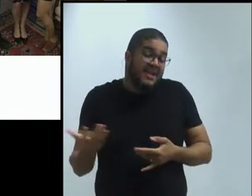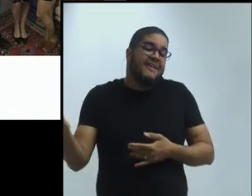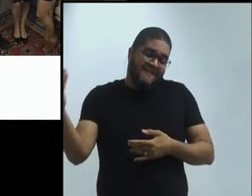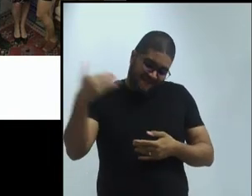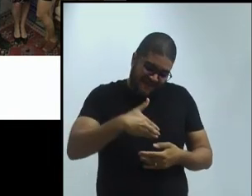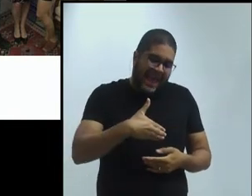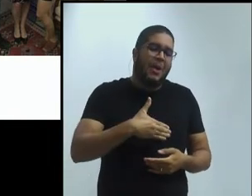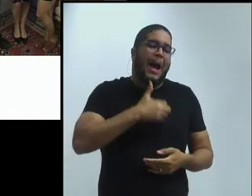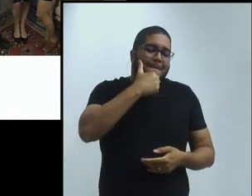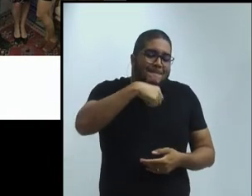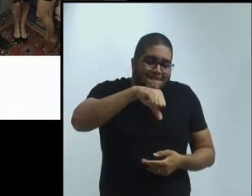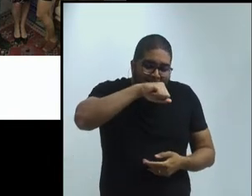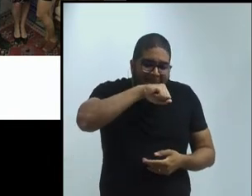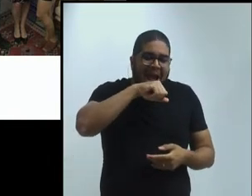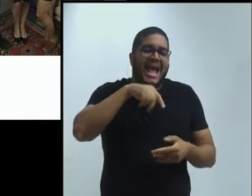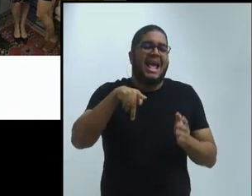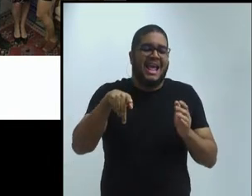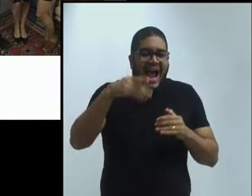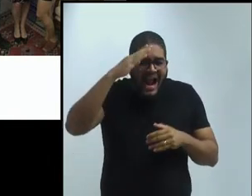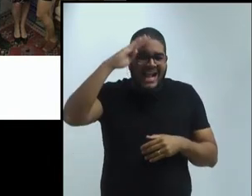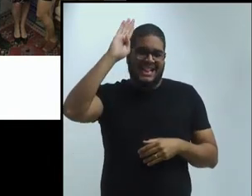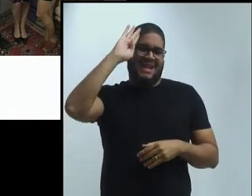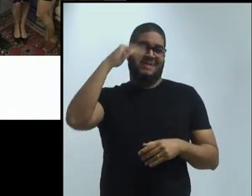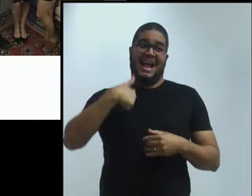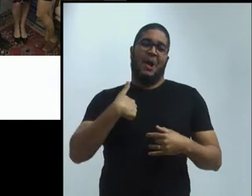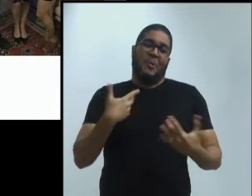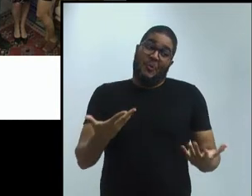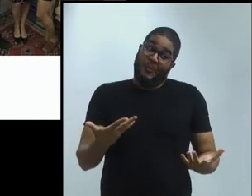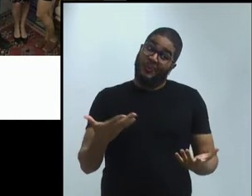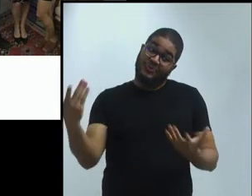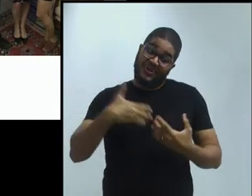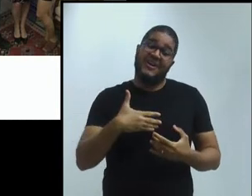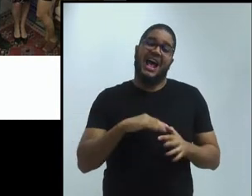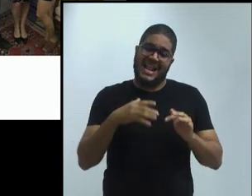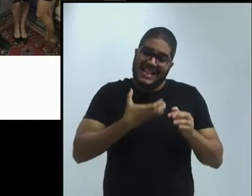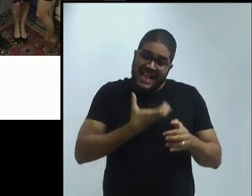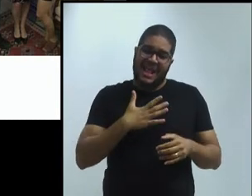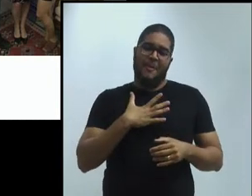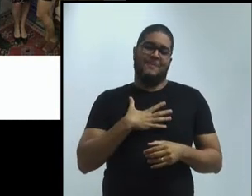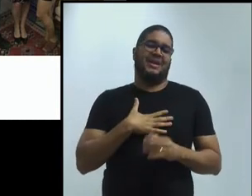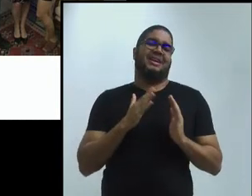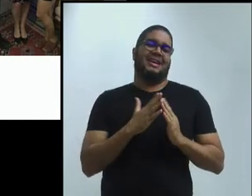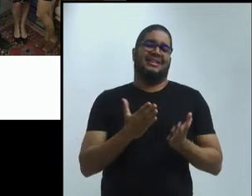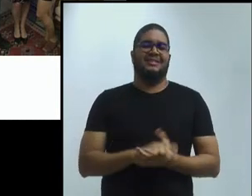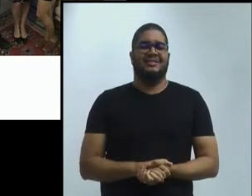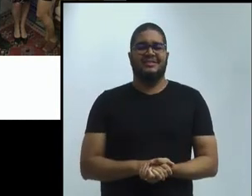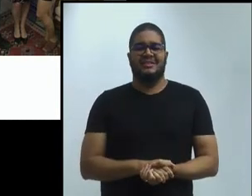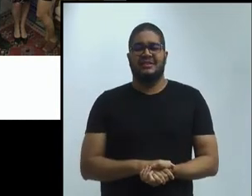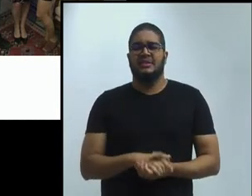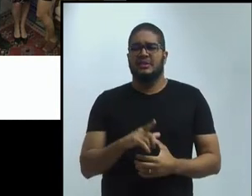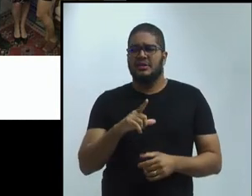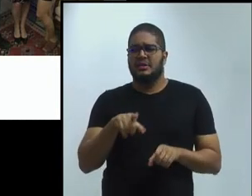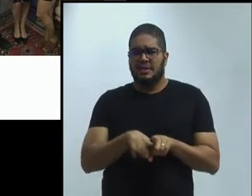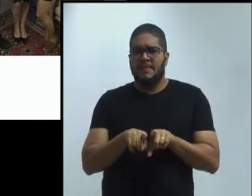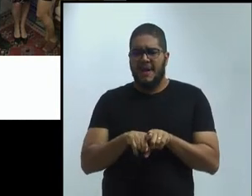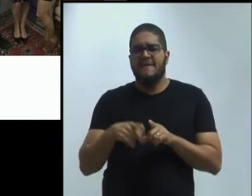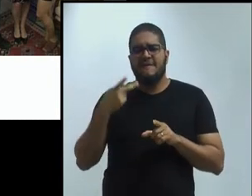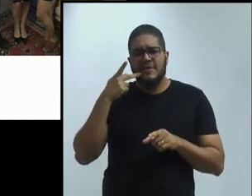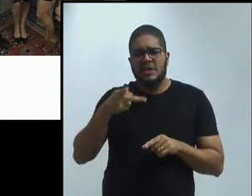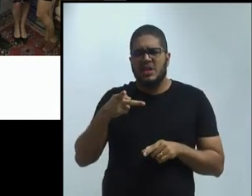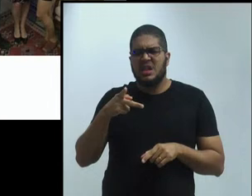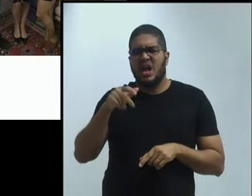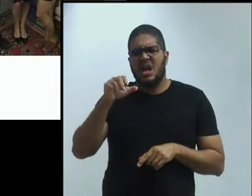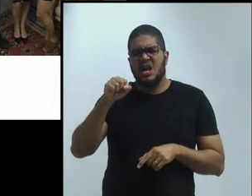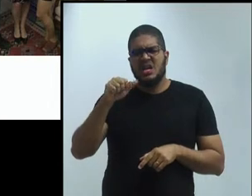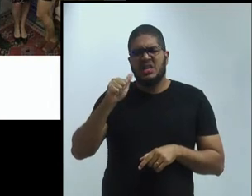E, finalmente, em 2021, uma visita de Satoko Watkins, que é também uma